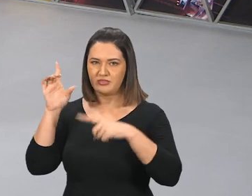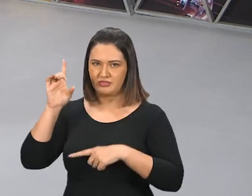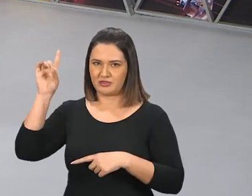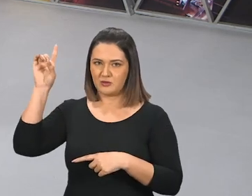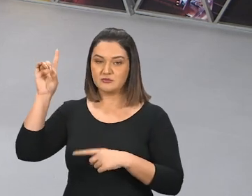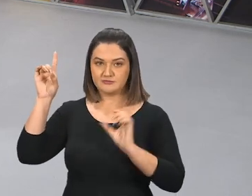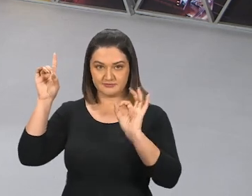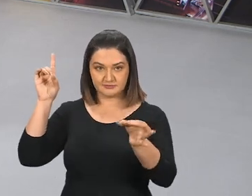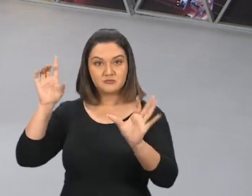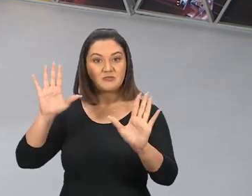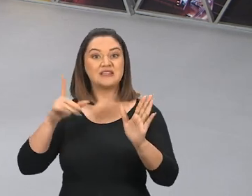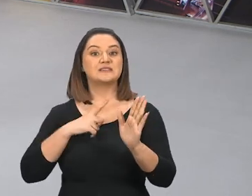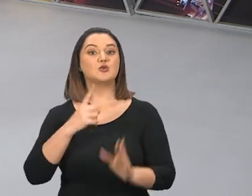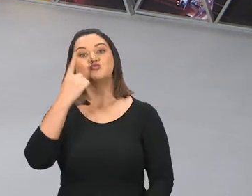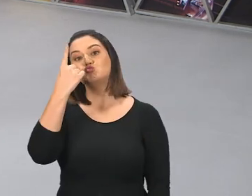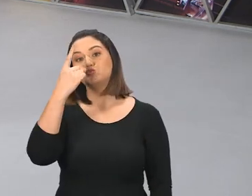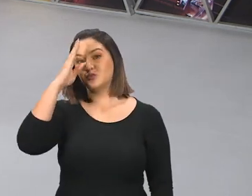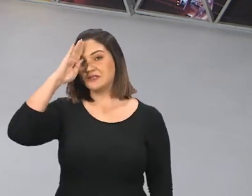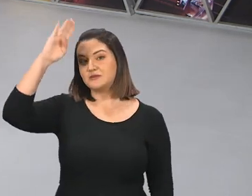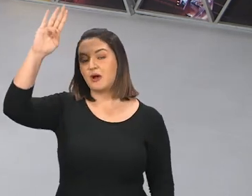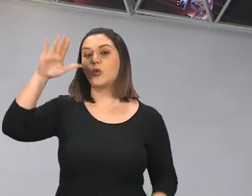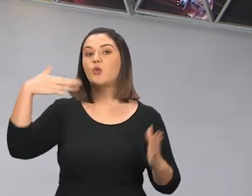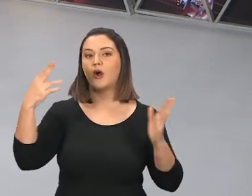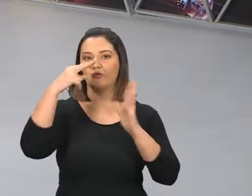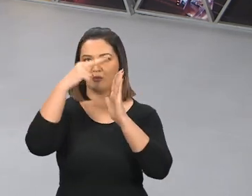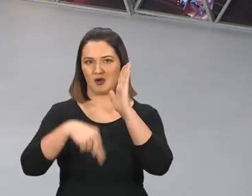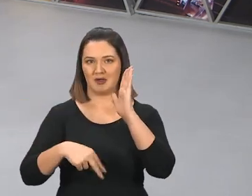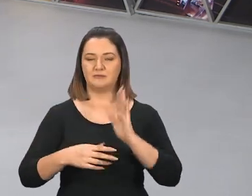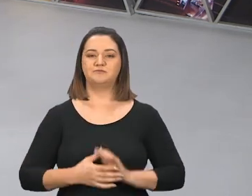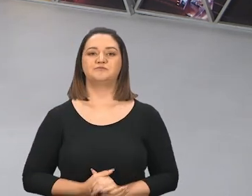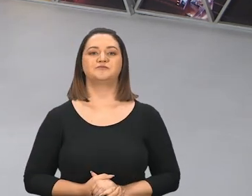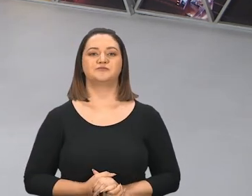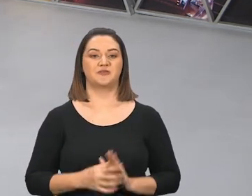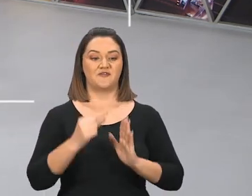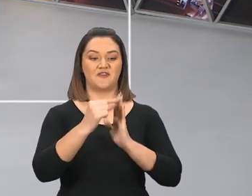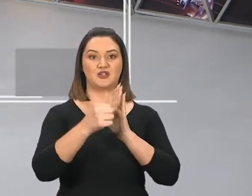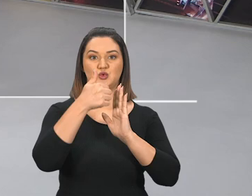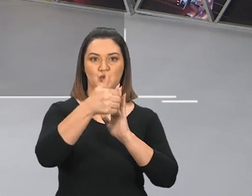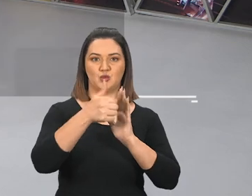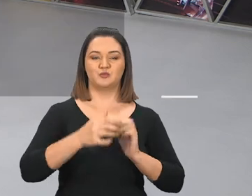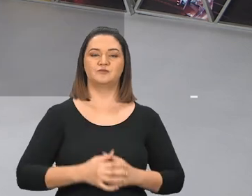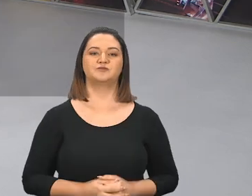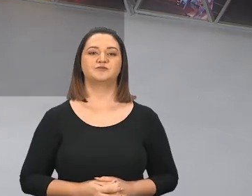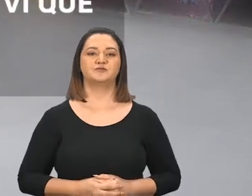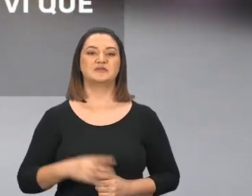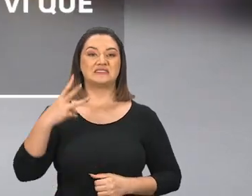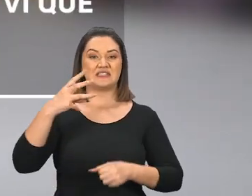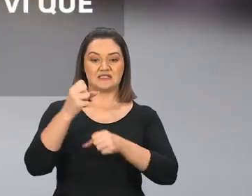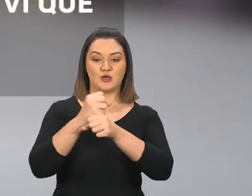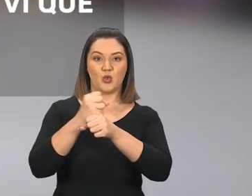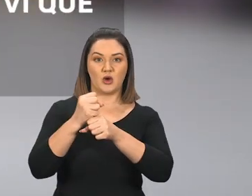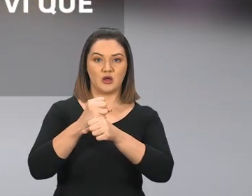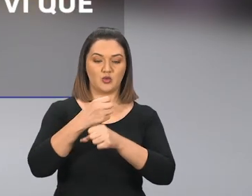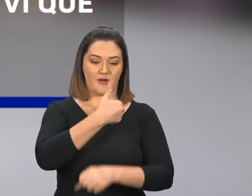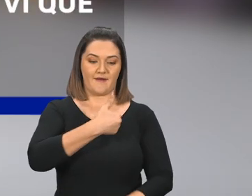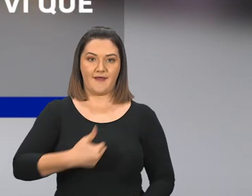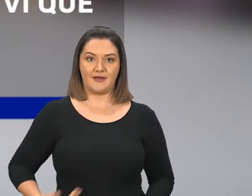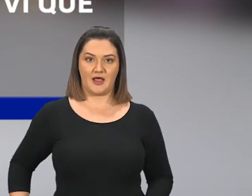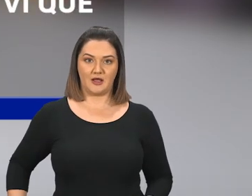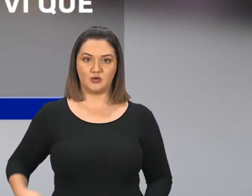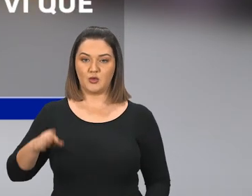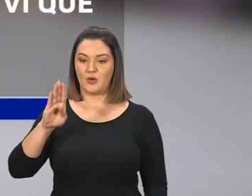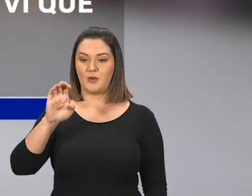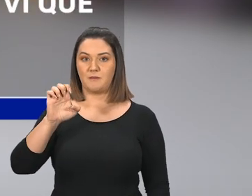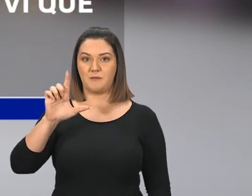do chefão, Do cabeça. Vamos para Daniel 8, Versos a partir do 1. Fala assim, No terceiro ano do reinado,